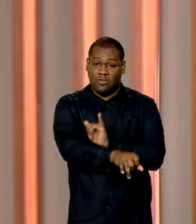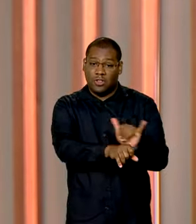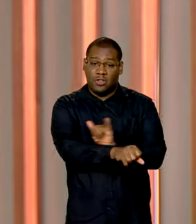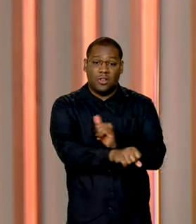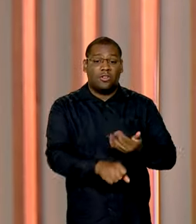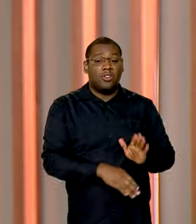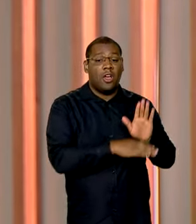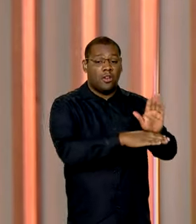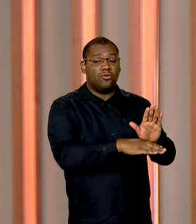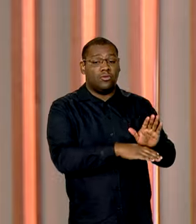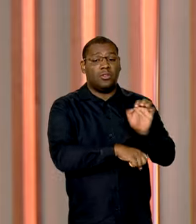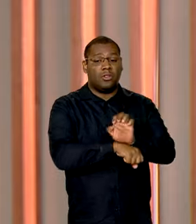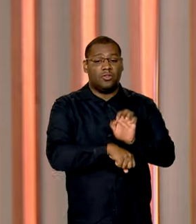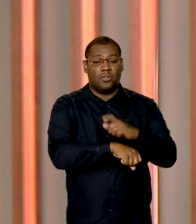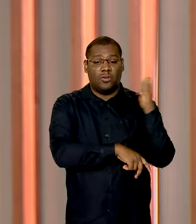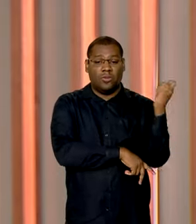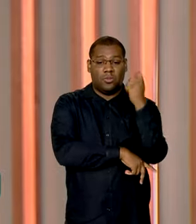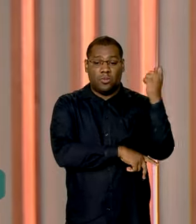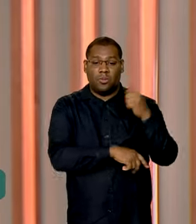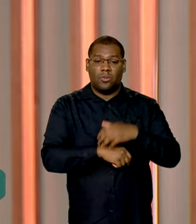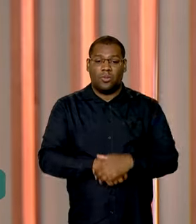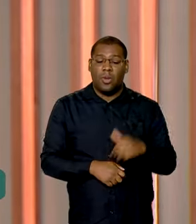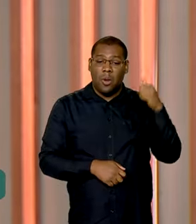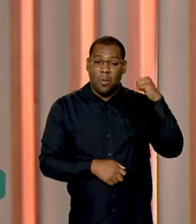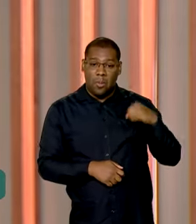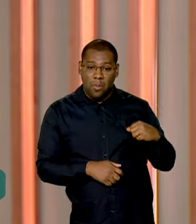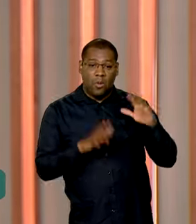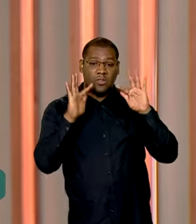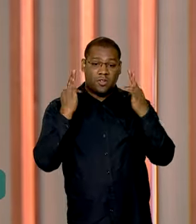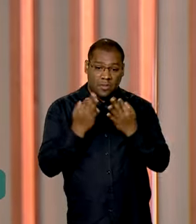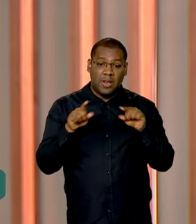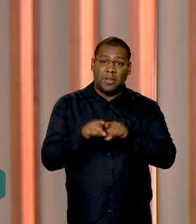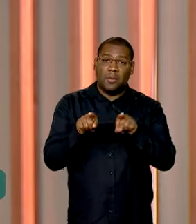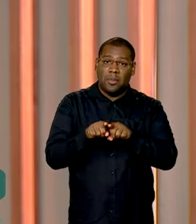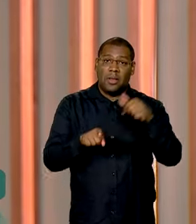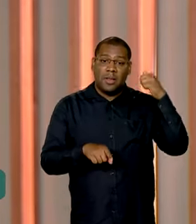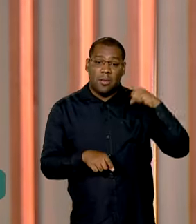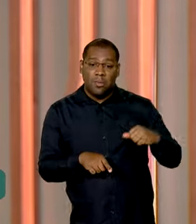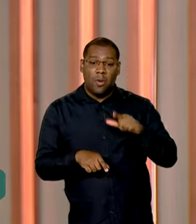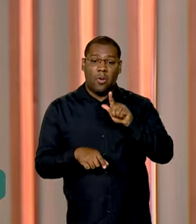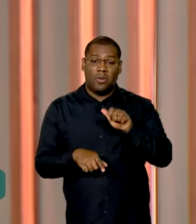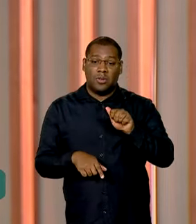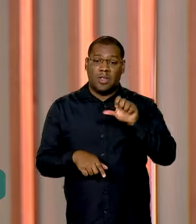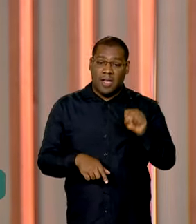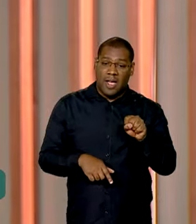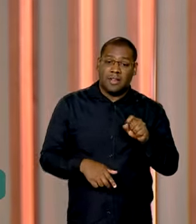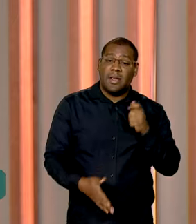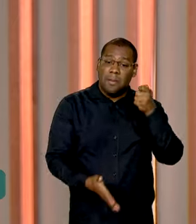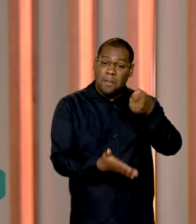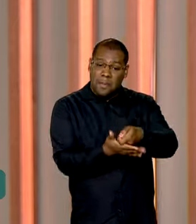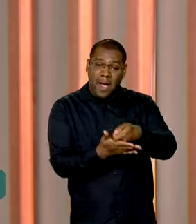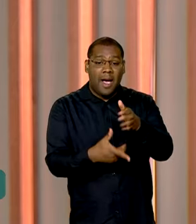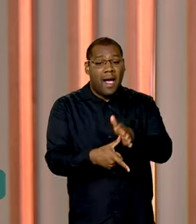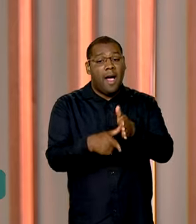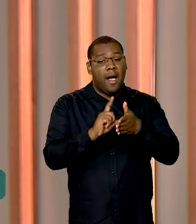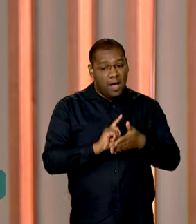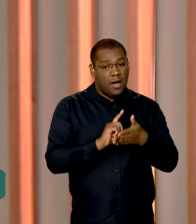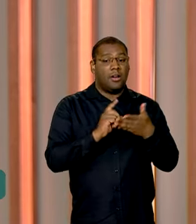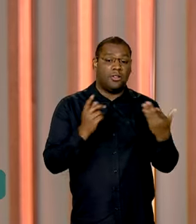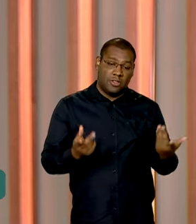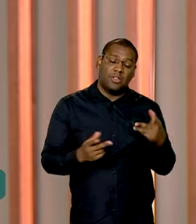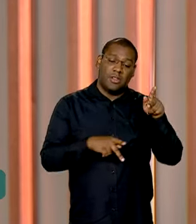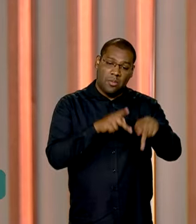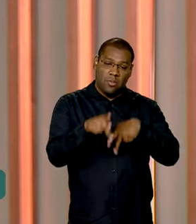constante. Os pagamentos do Bolsa Família e do Auxílio Gás, por exemplo, vão ser antecipados para a população atingida pelas